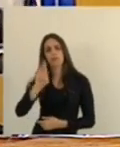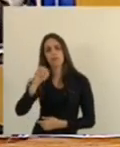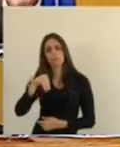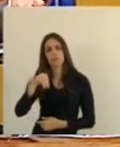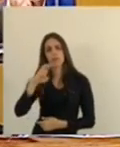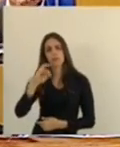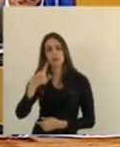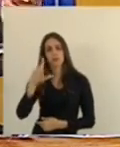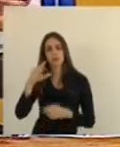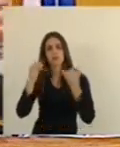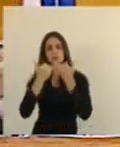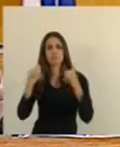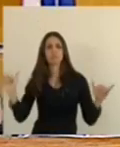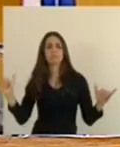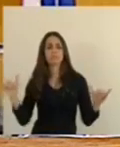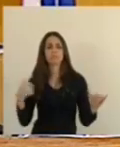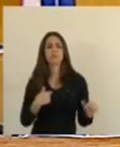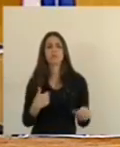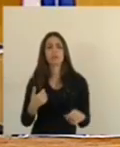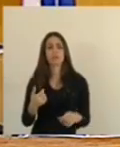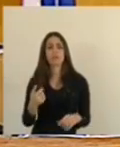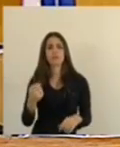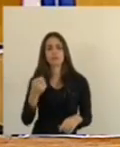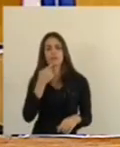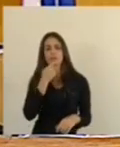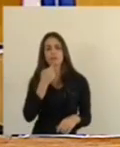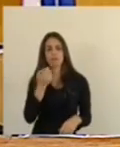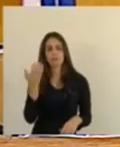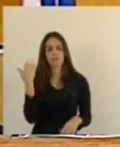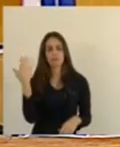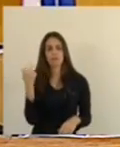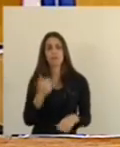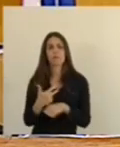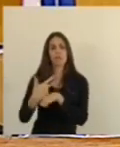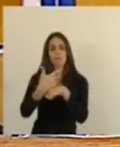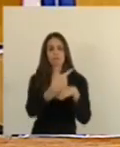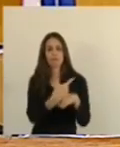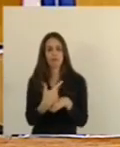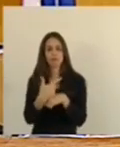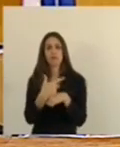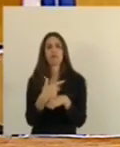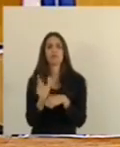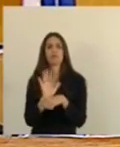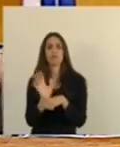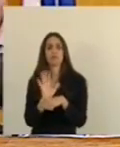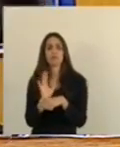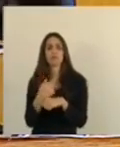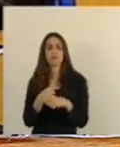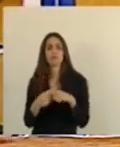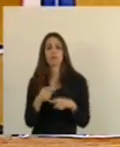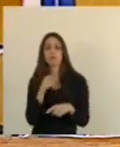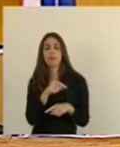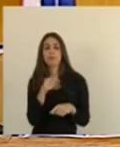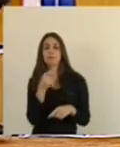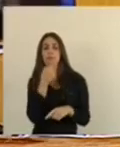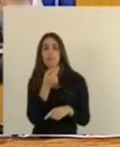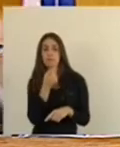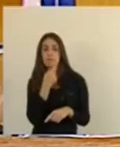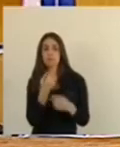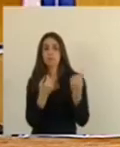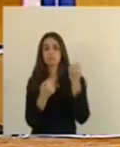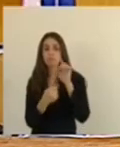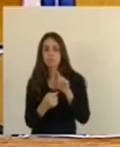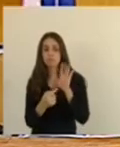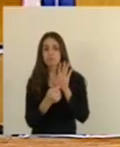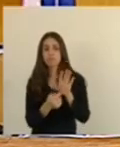Fiz o exemplo disso Gravei um pequeno vídeo Mostrando o remédio E dizendo Por causa desse remédio aqui Por causa desse remédio aqui